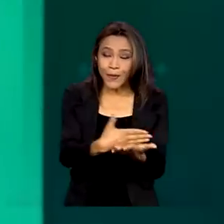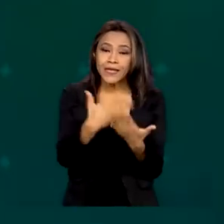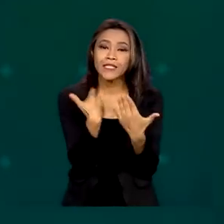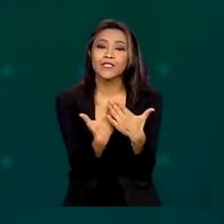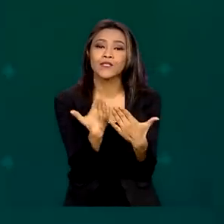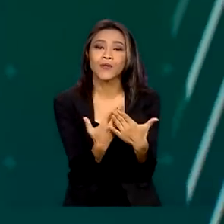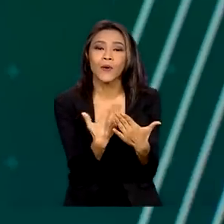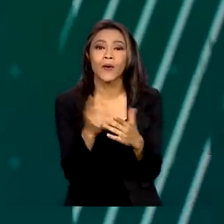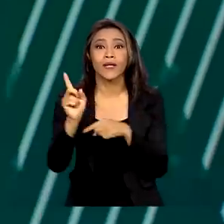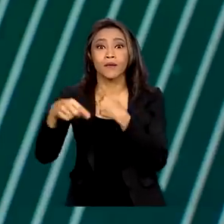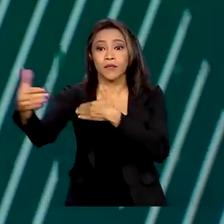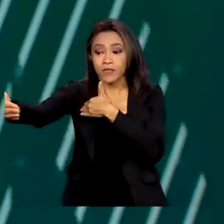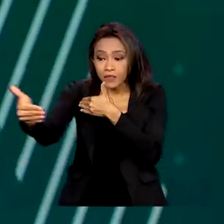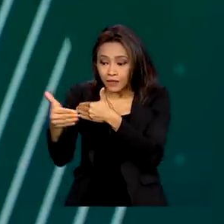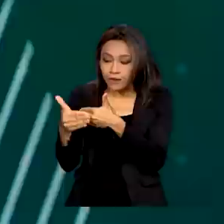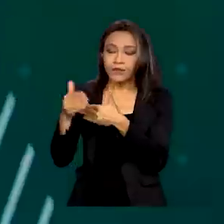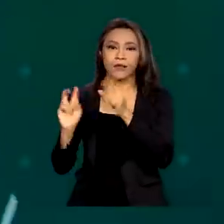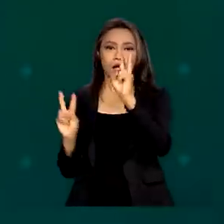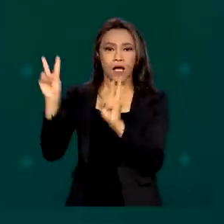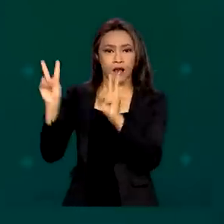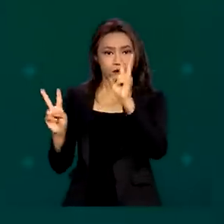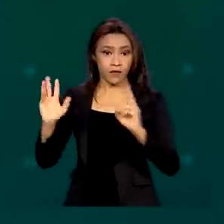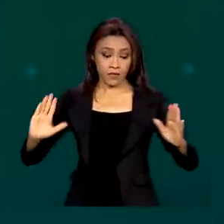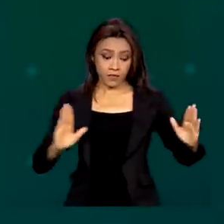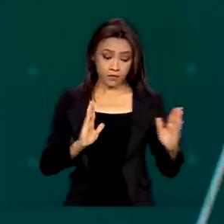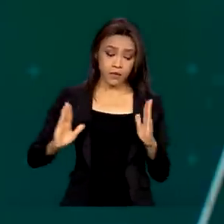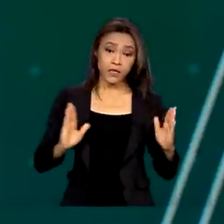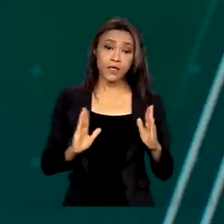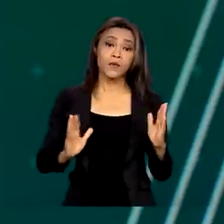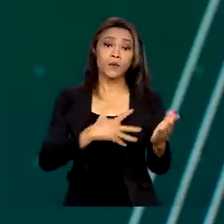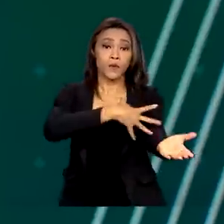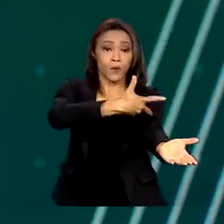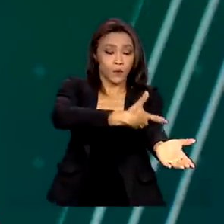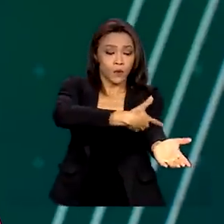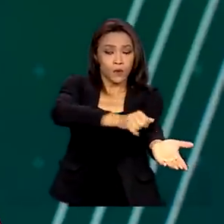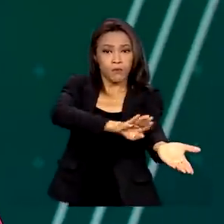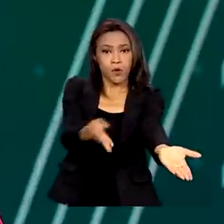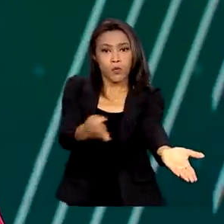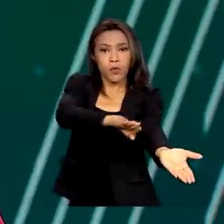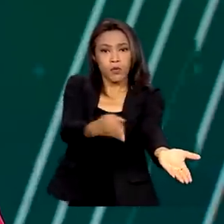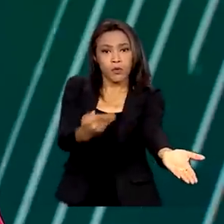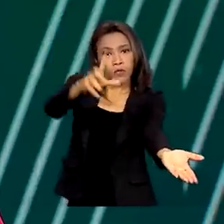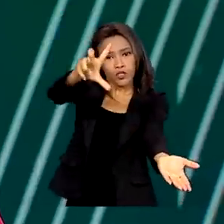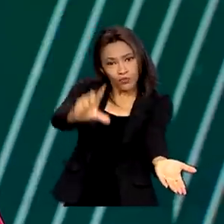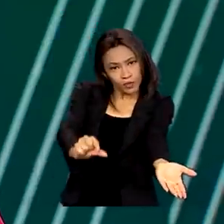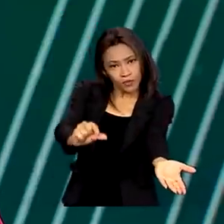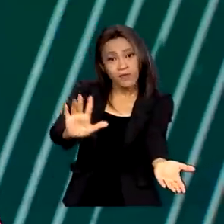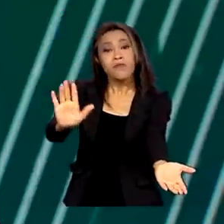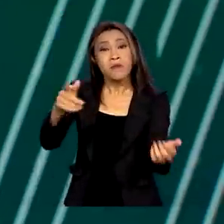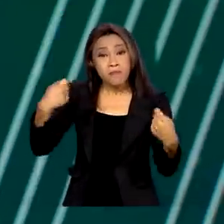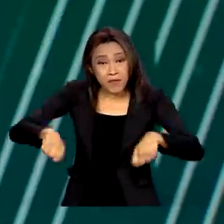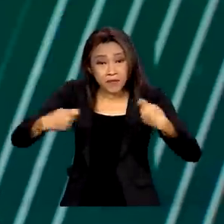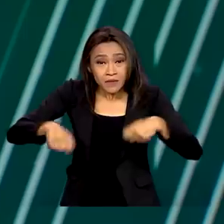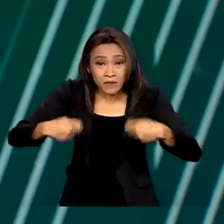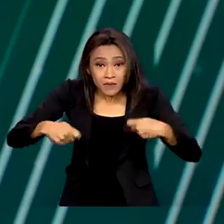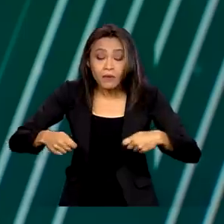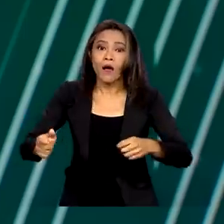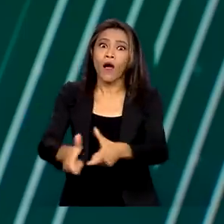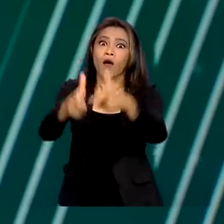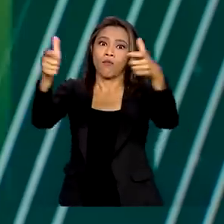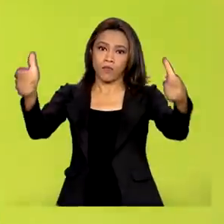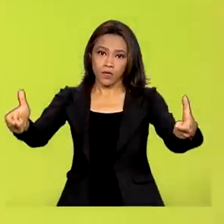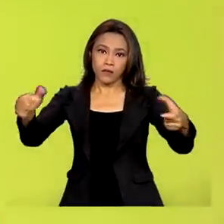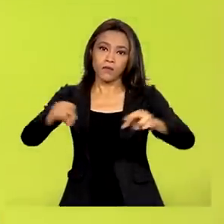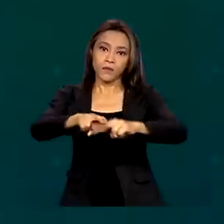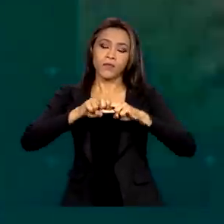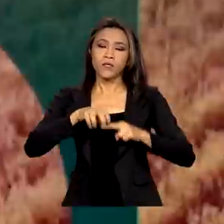o carnaval. Nesta época, o número de doadores de sangue diminui, mas o de pessoas precisando dele aumenta. Por isso,